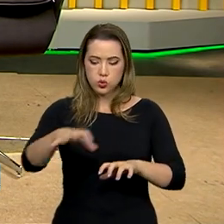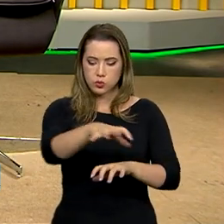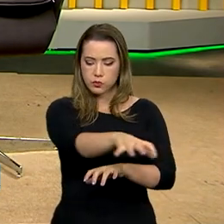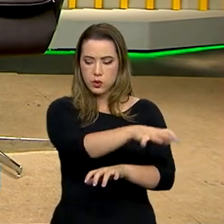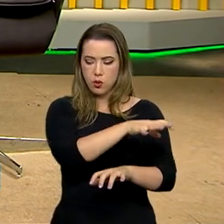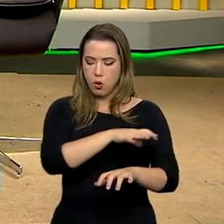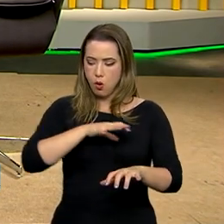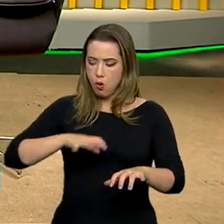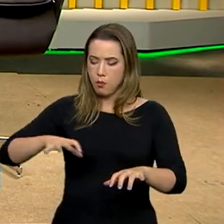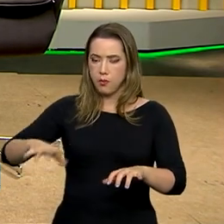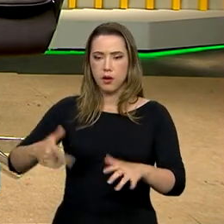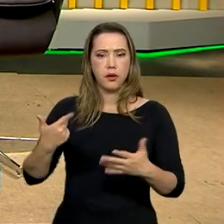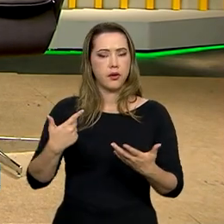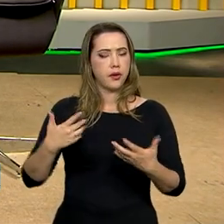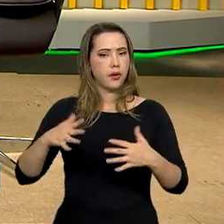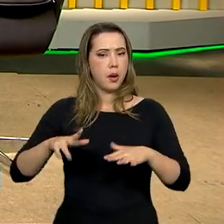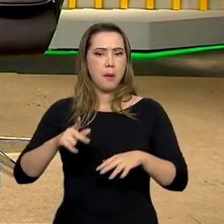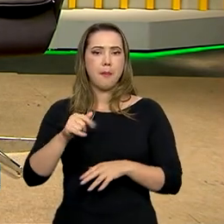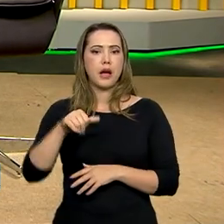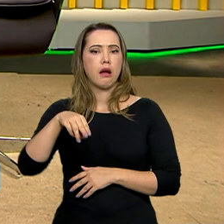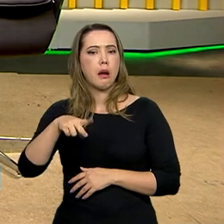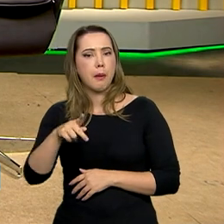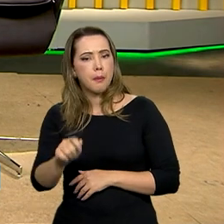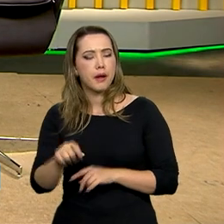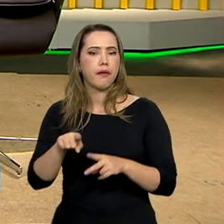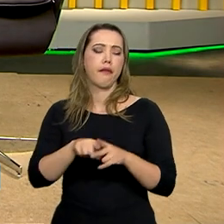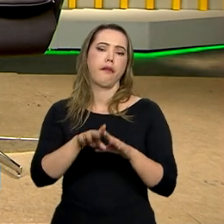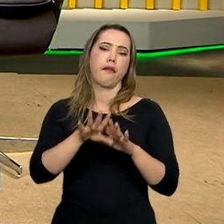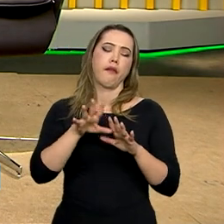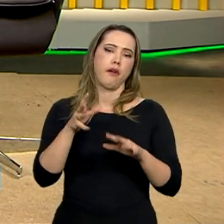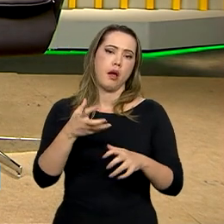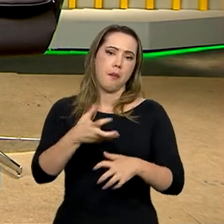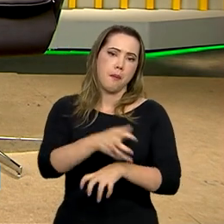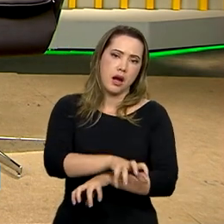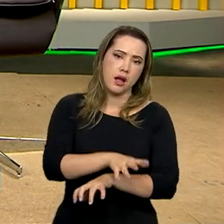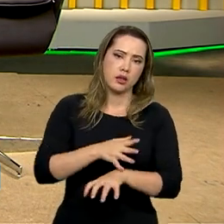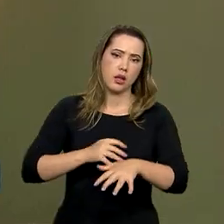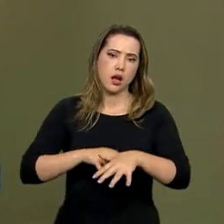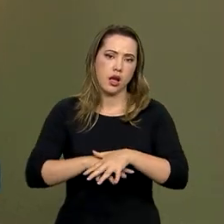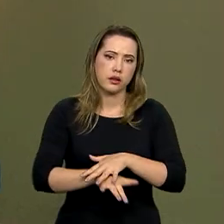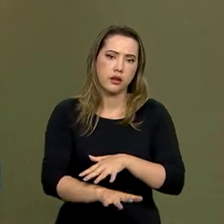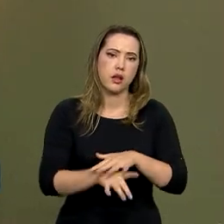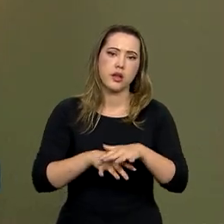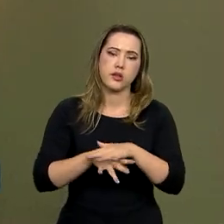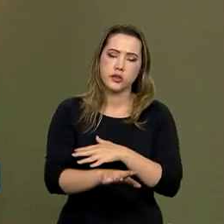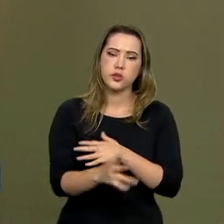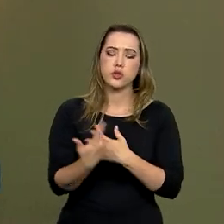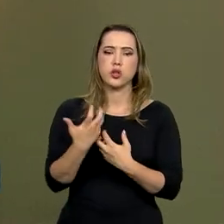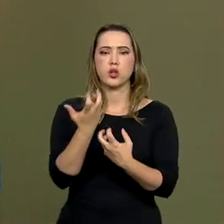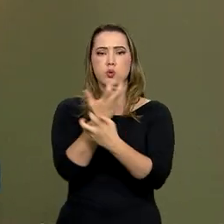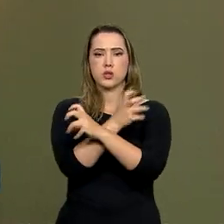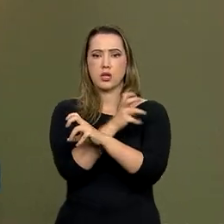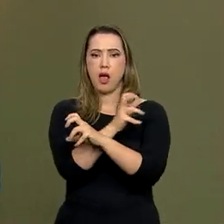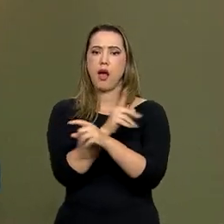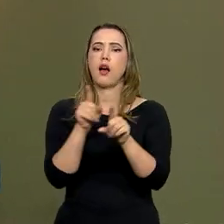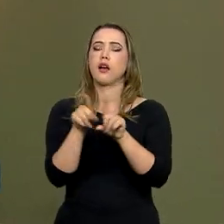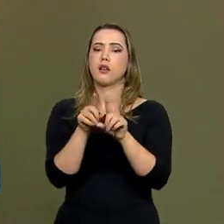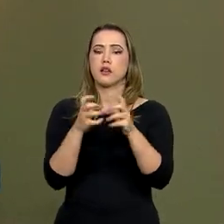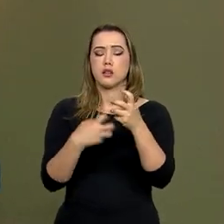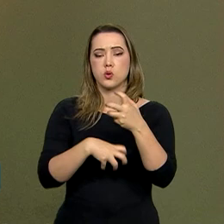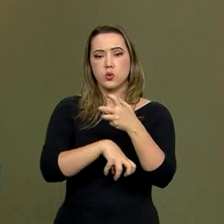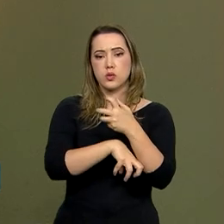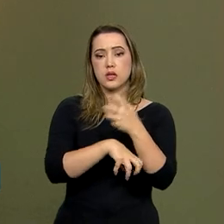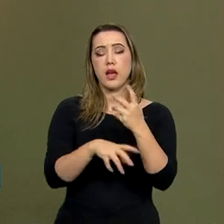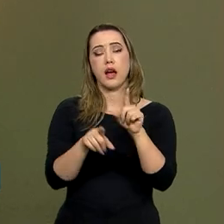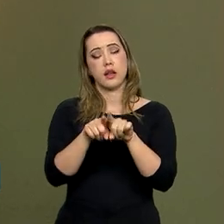biomas, no Pampa, na Mata Atlântica, no Bioma Cerrado, no Pantanal, na própria Caatinga, como